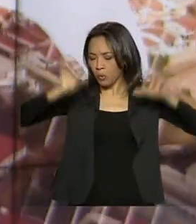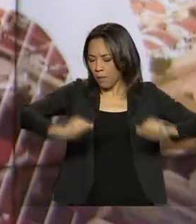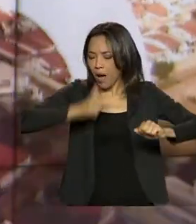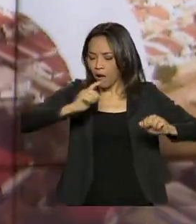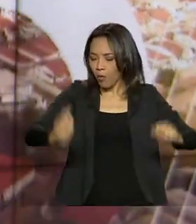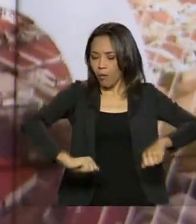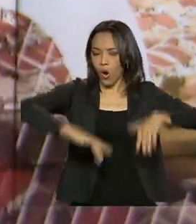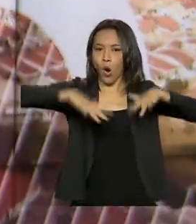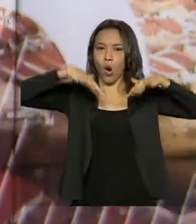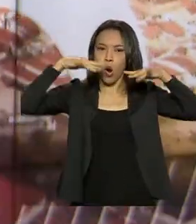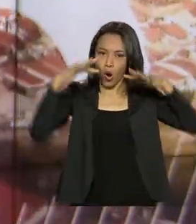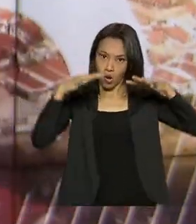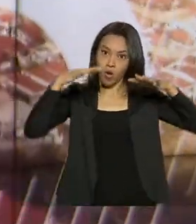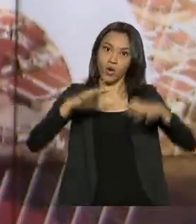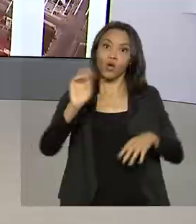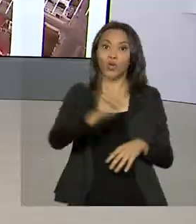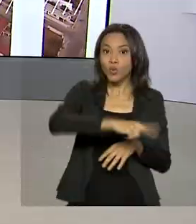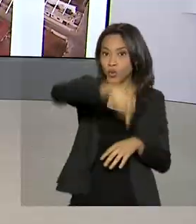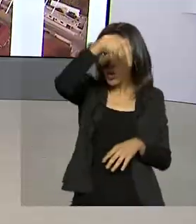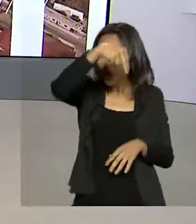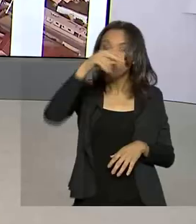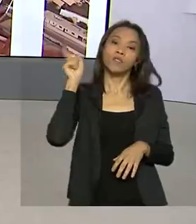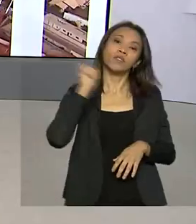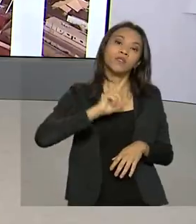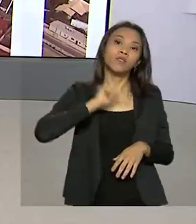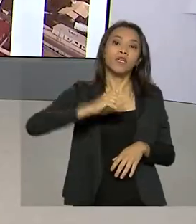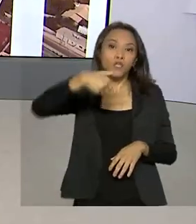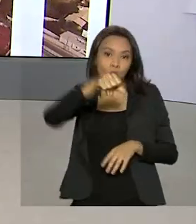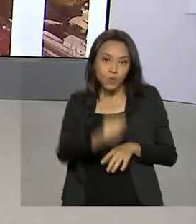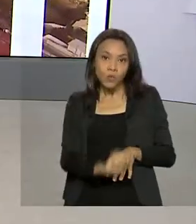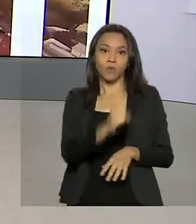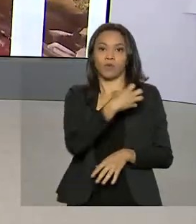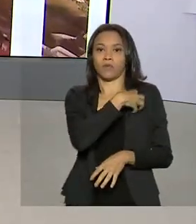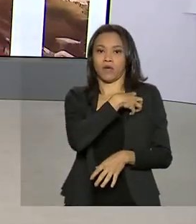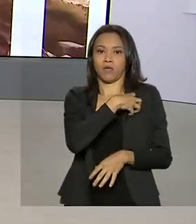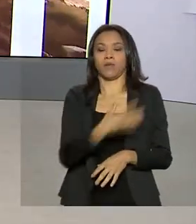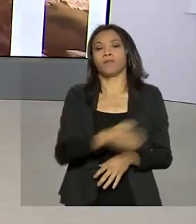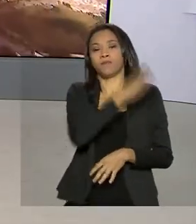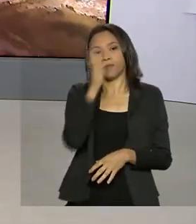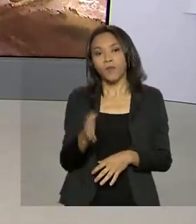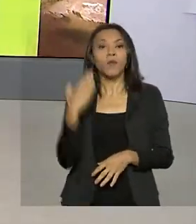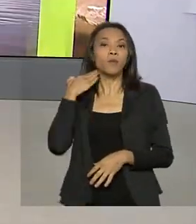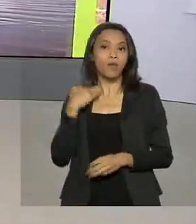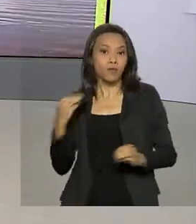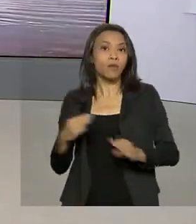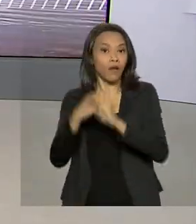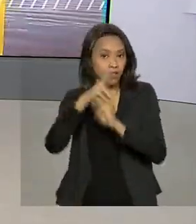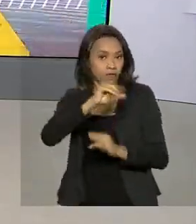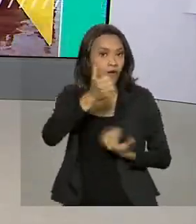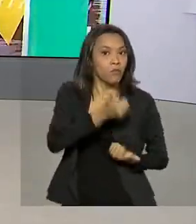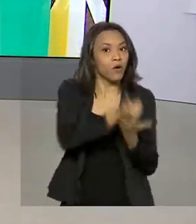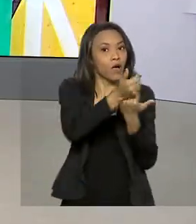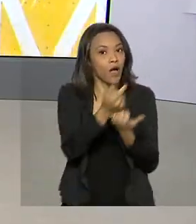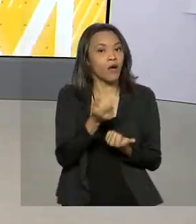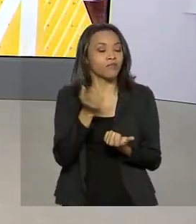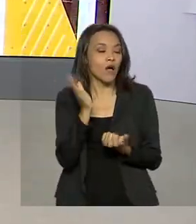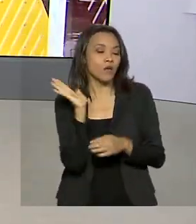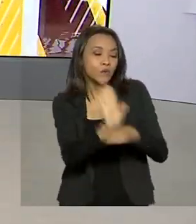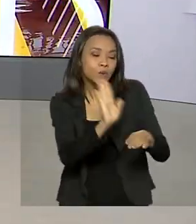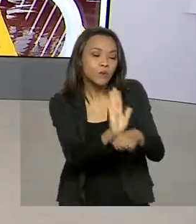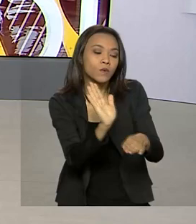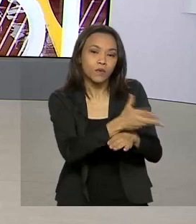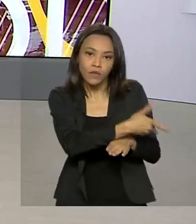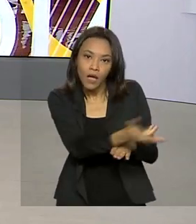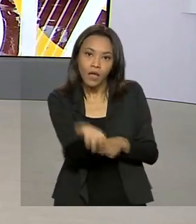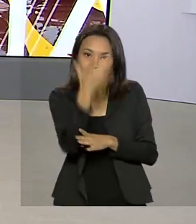norte de Minas e o sul da Bahia. E a Caixa também anunciou medidas para os moradores afetados. Uma central de atendimento